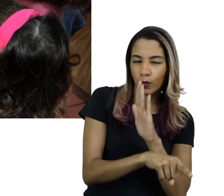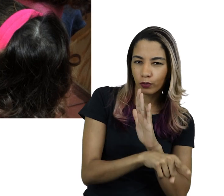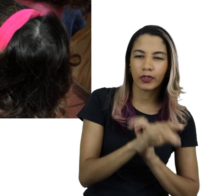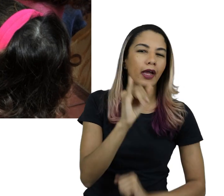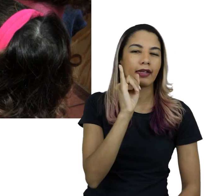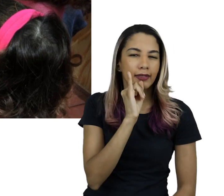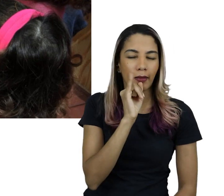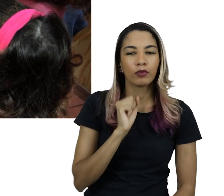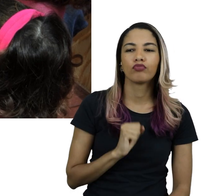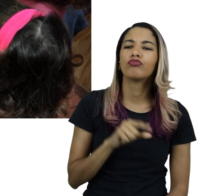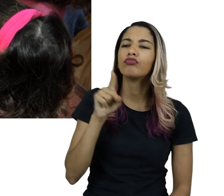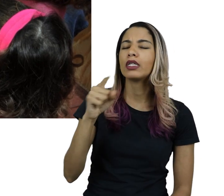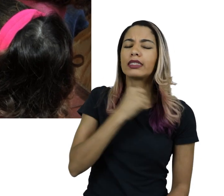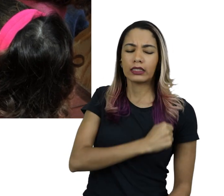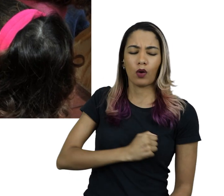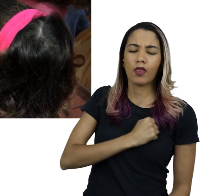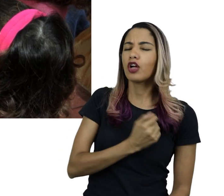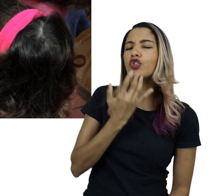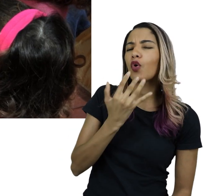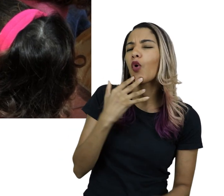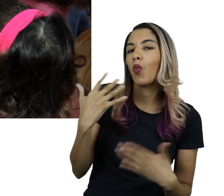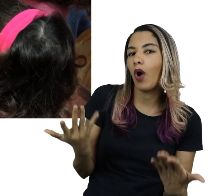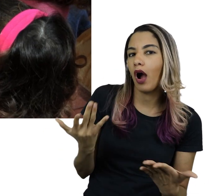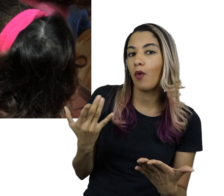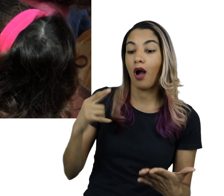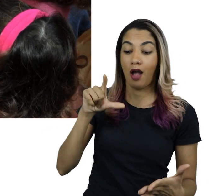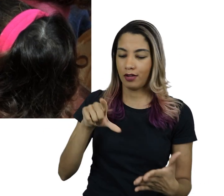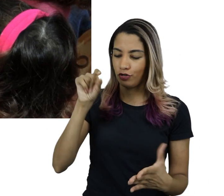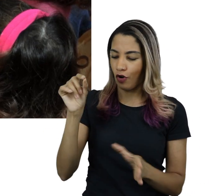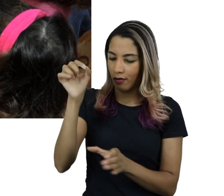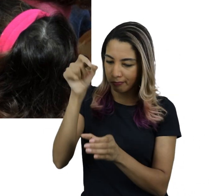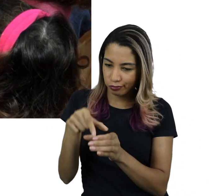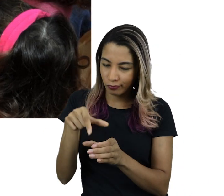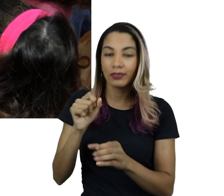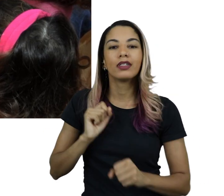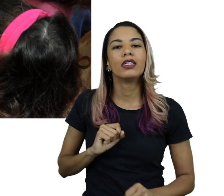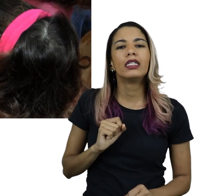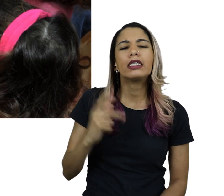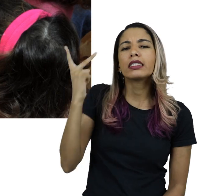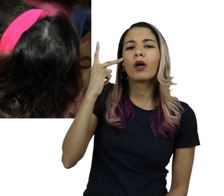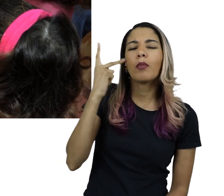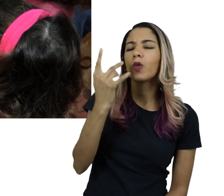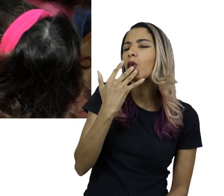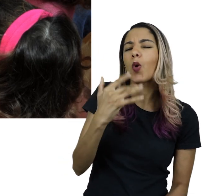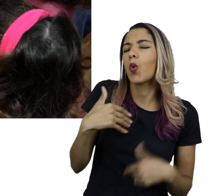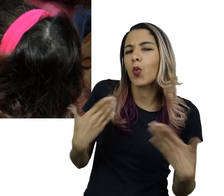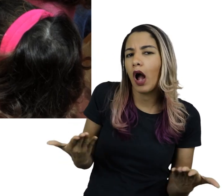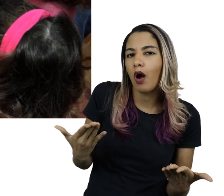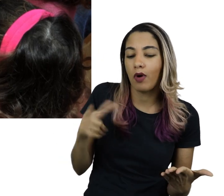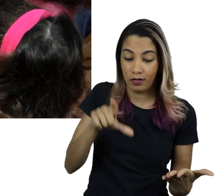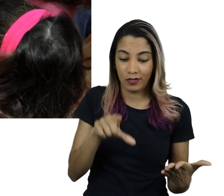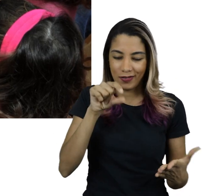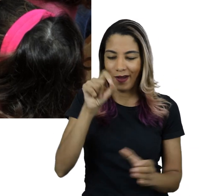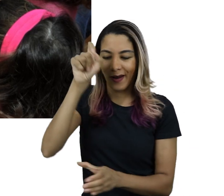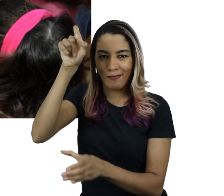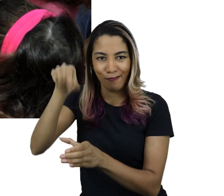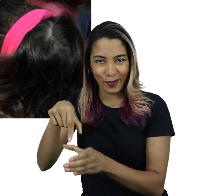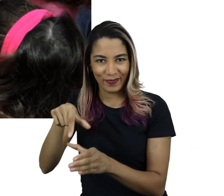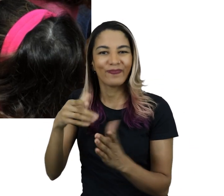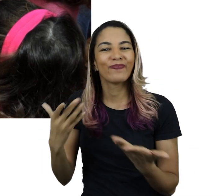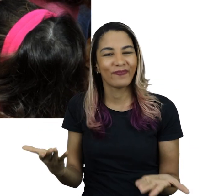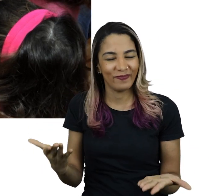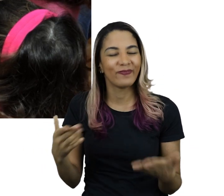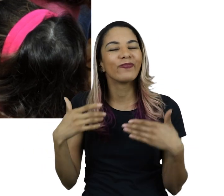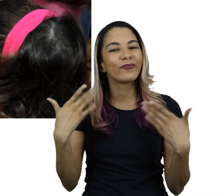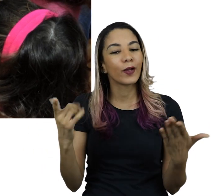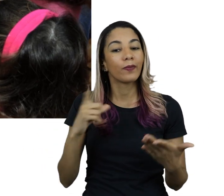a perguntas tais como Qual é a cor da saudade? Qual é a cor de São Paulo? Remetendo tanto às